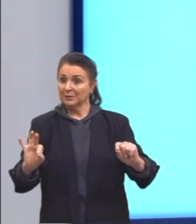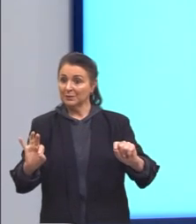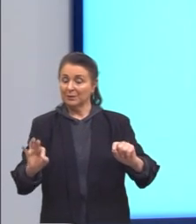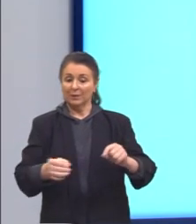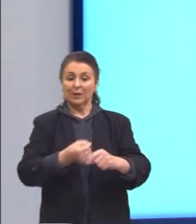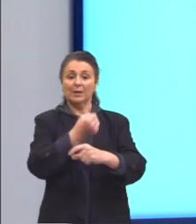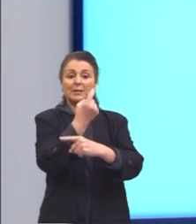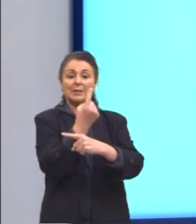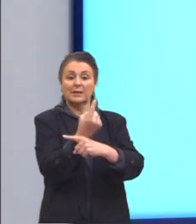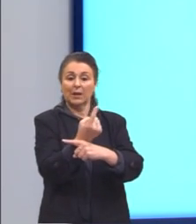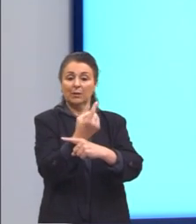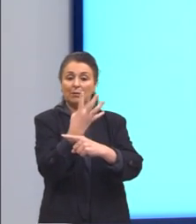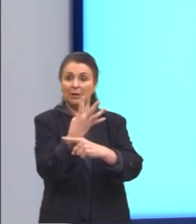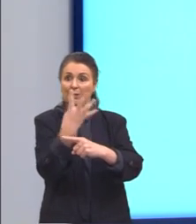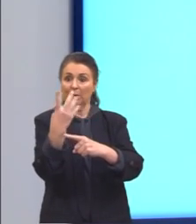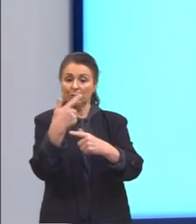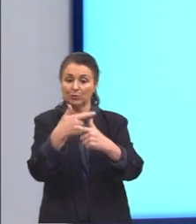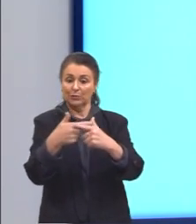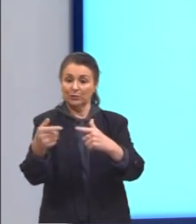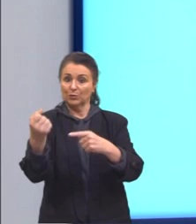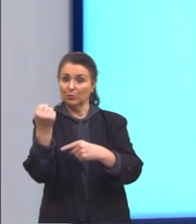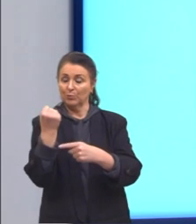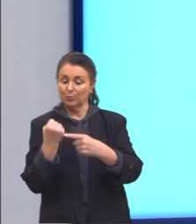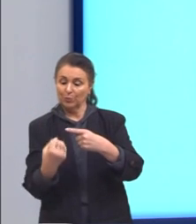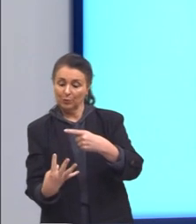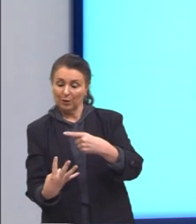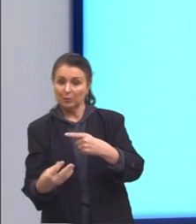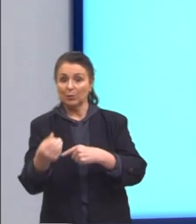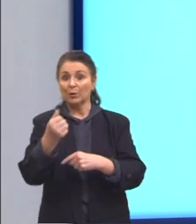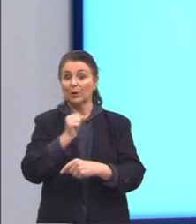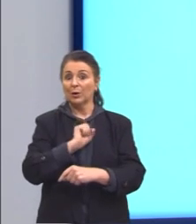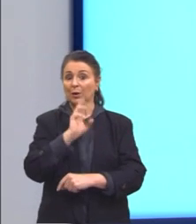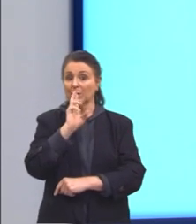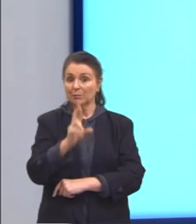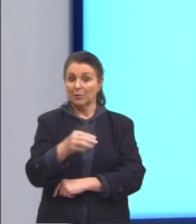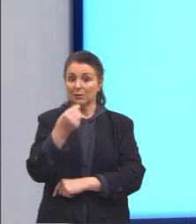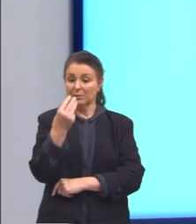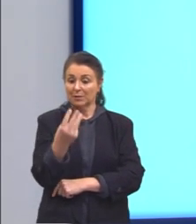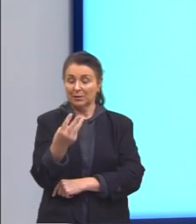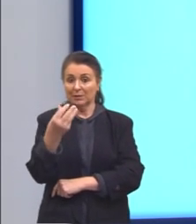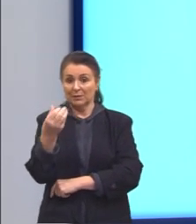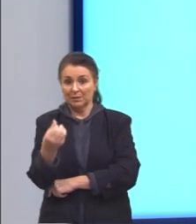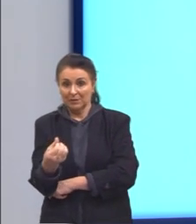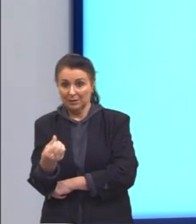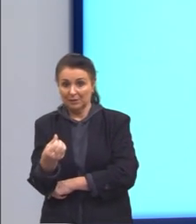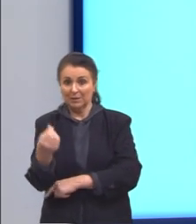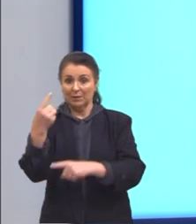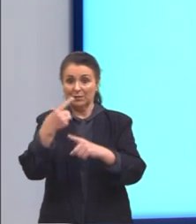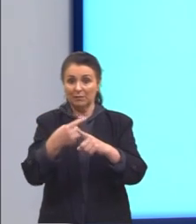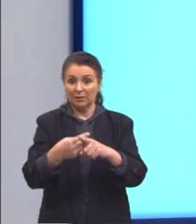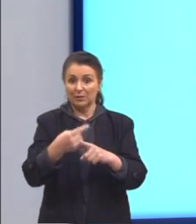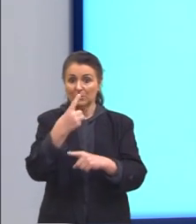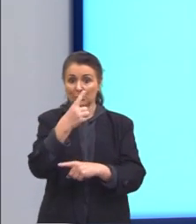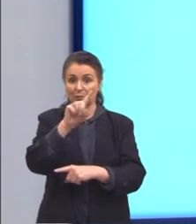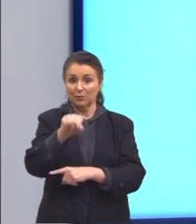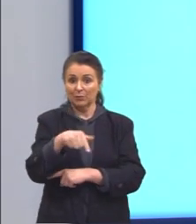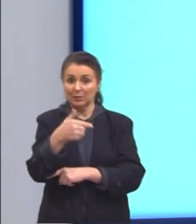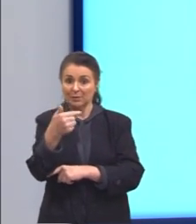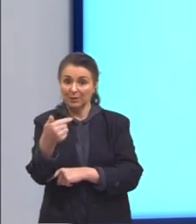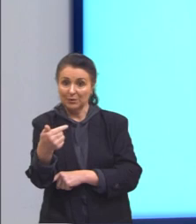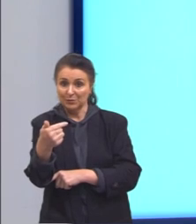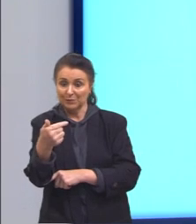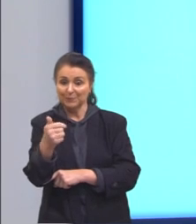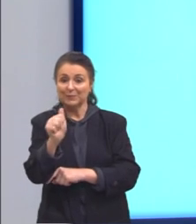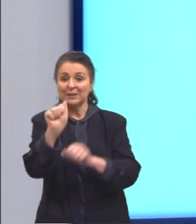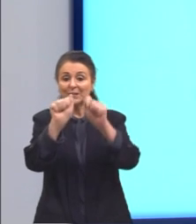144 dividido por 4 é 36. Então, 36 vezes 1,7 dá a